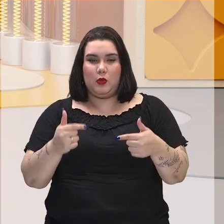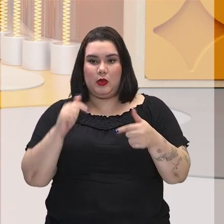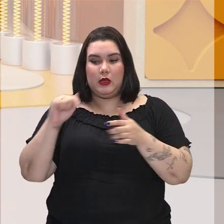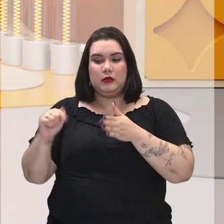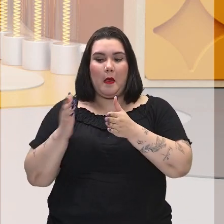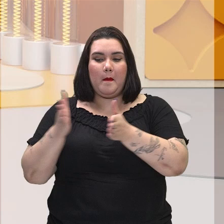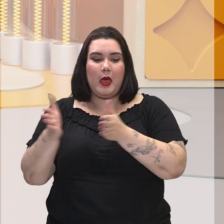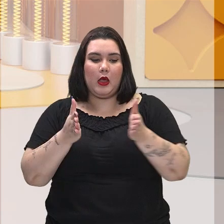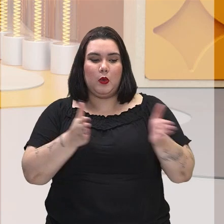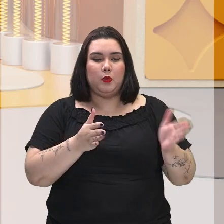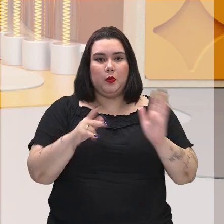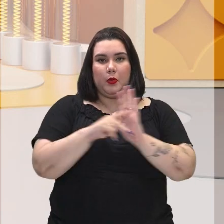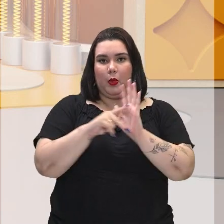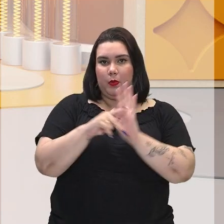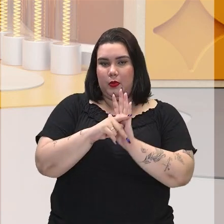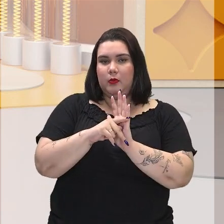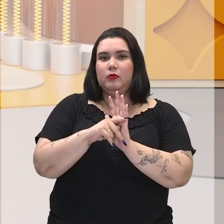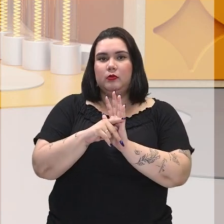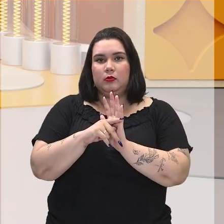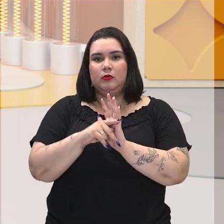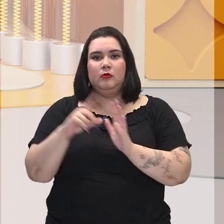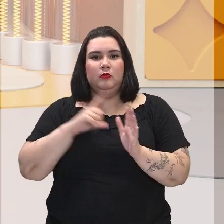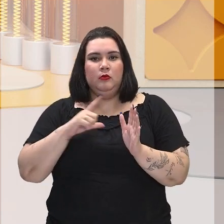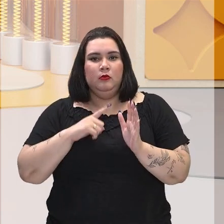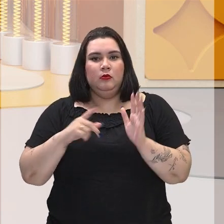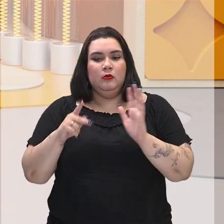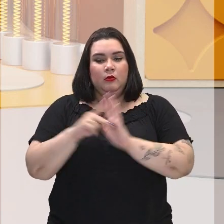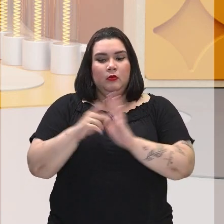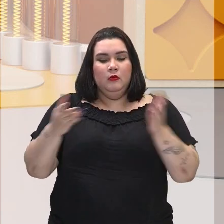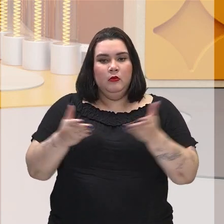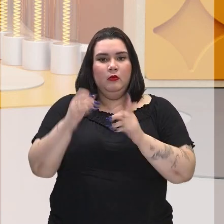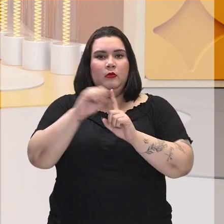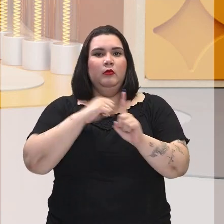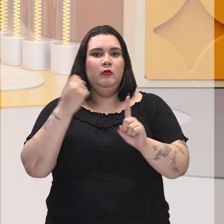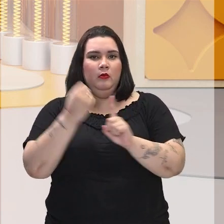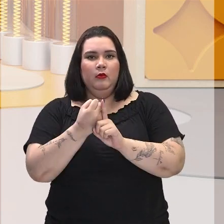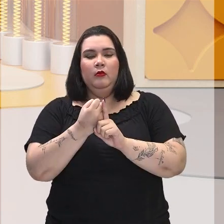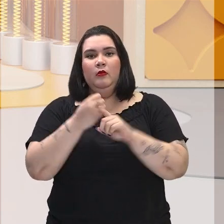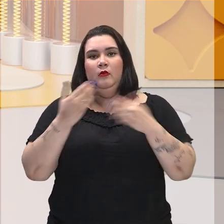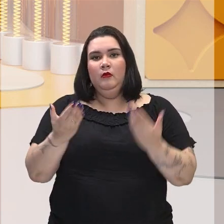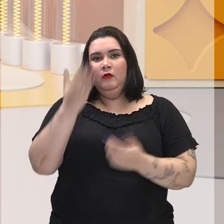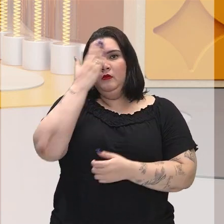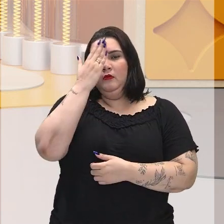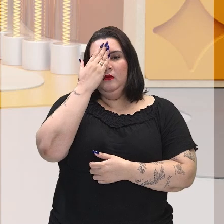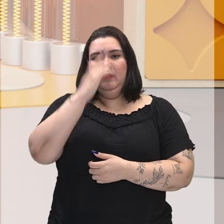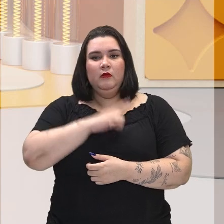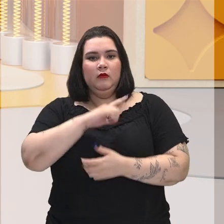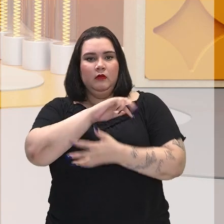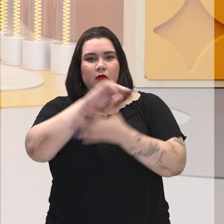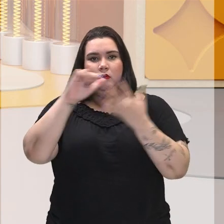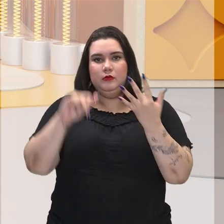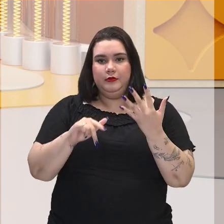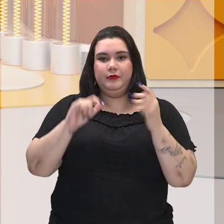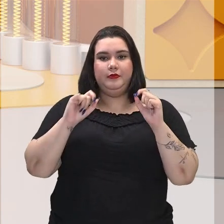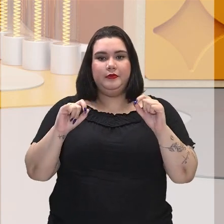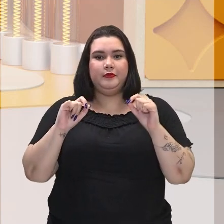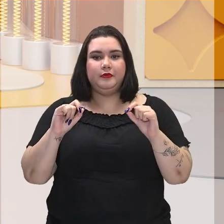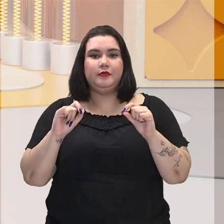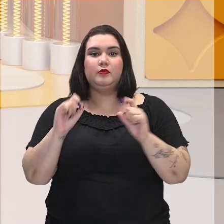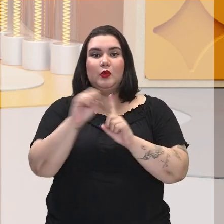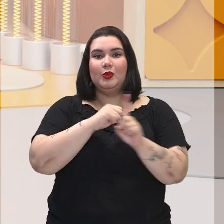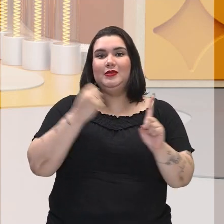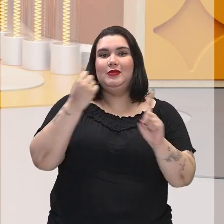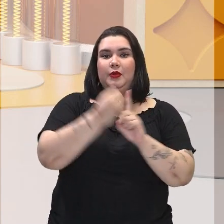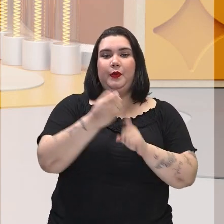construiu a nossa sociedade atual. E a gente sabe que existem ainda muitas questões sociais